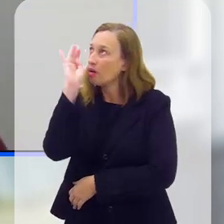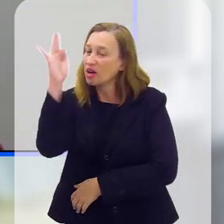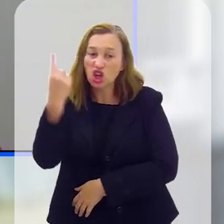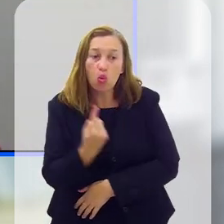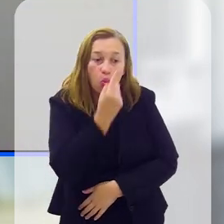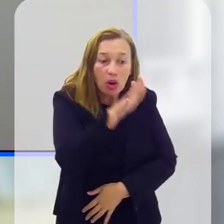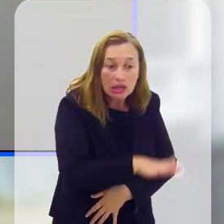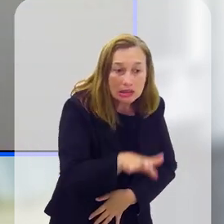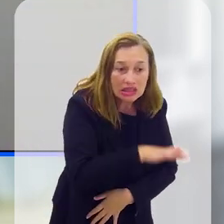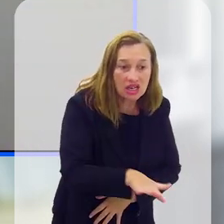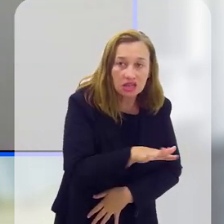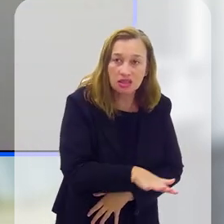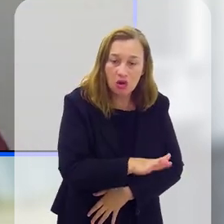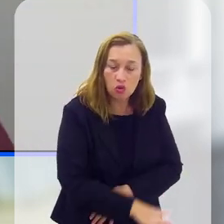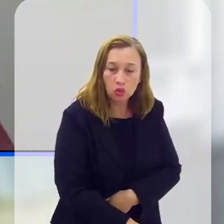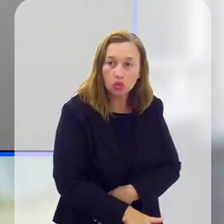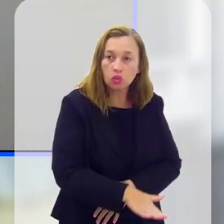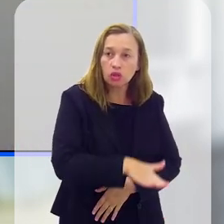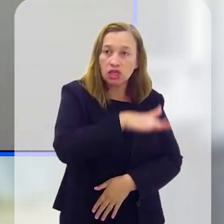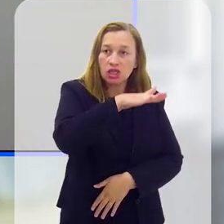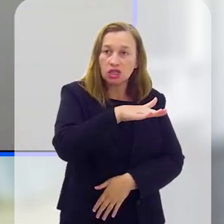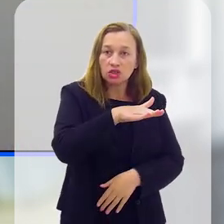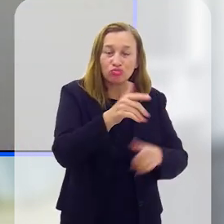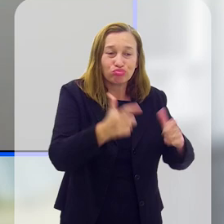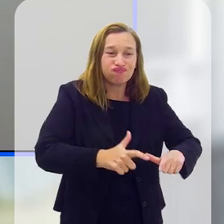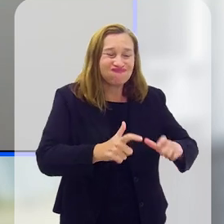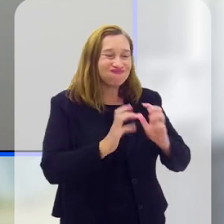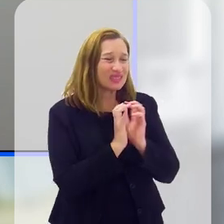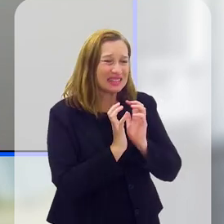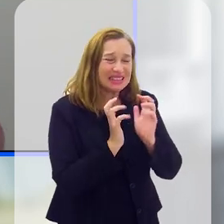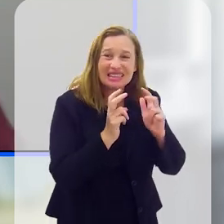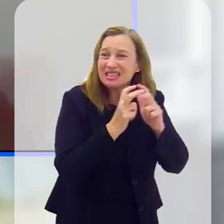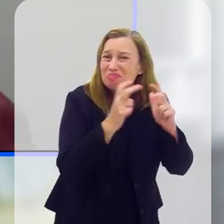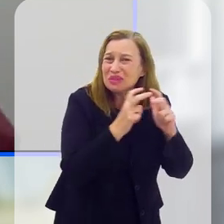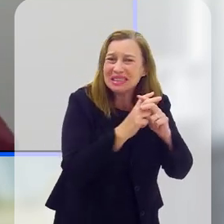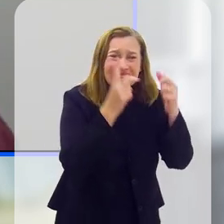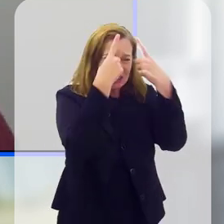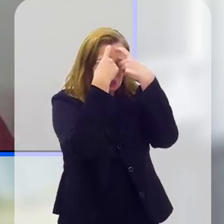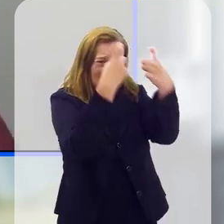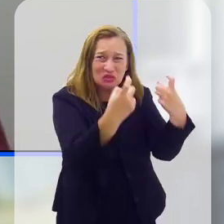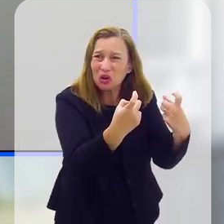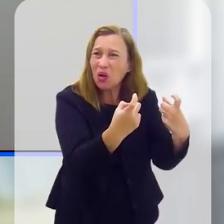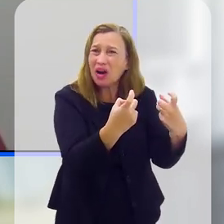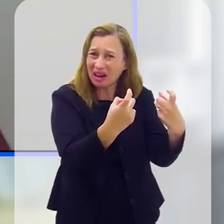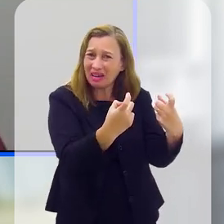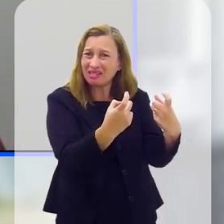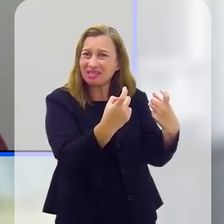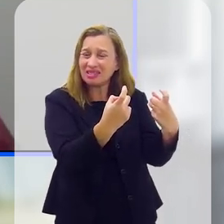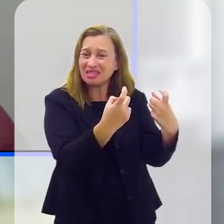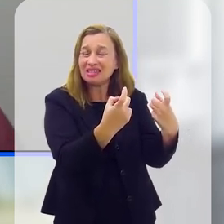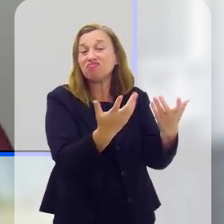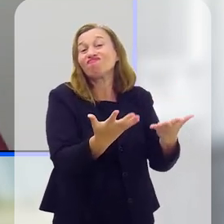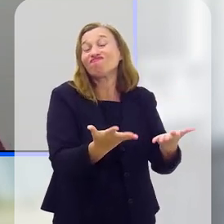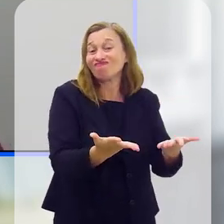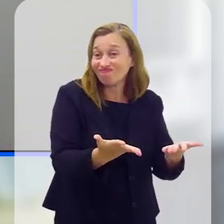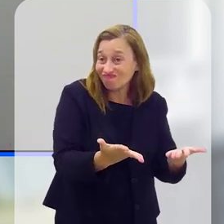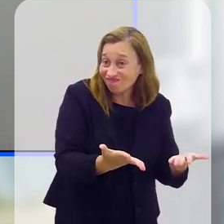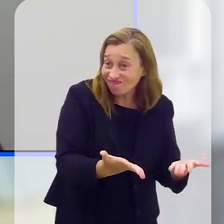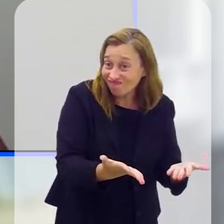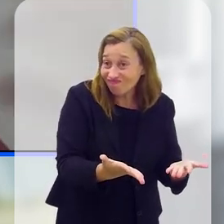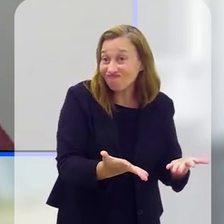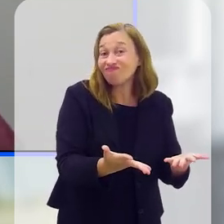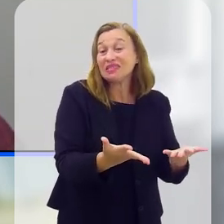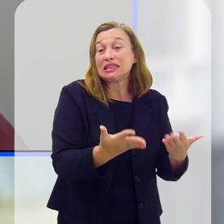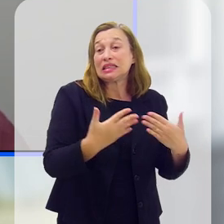imaginar que uma criança que cresce num ambiente caótico, recheado, permeado de